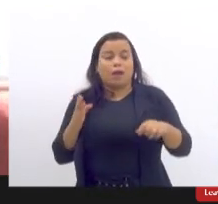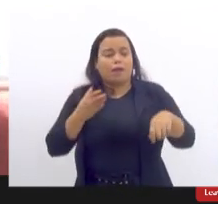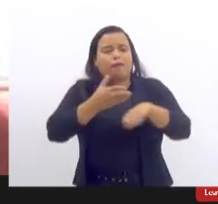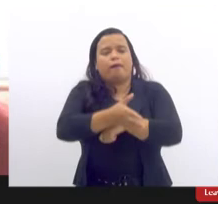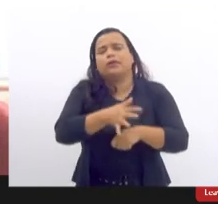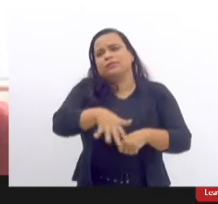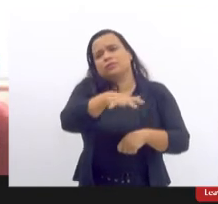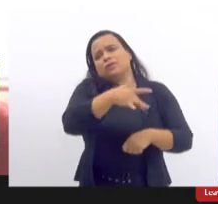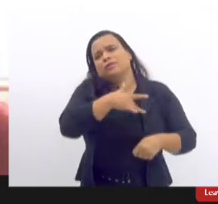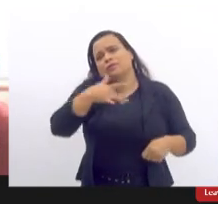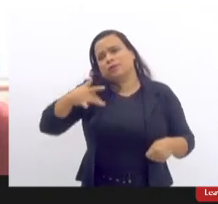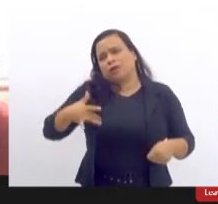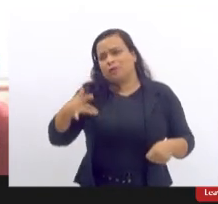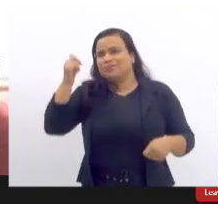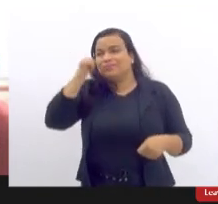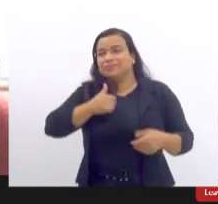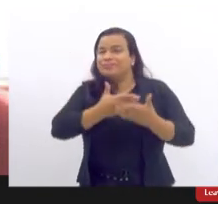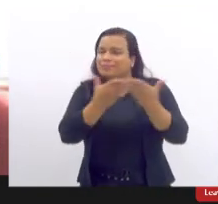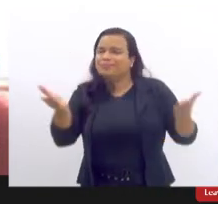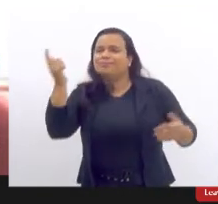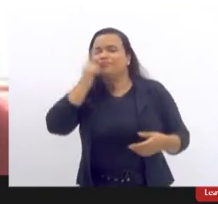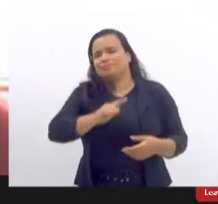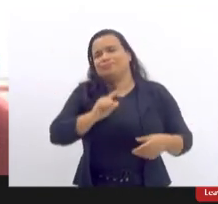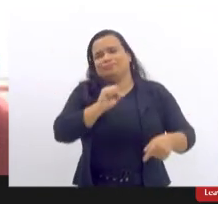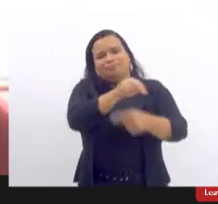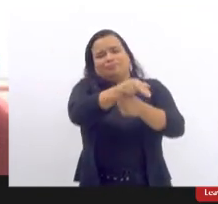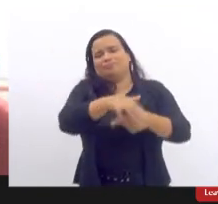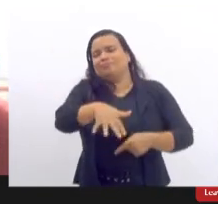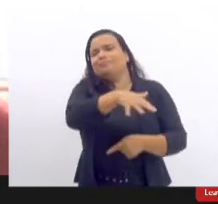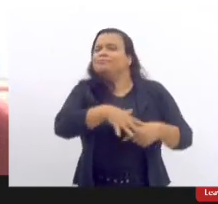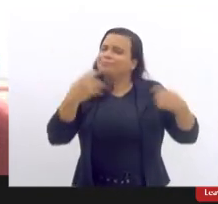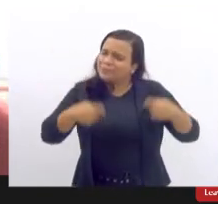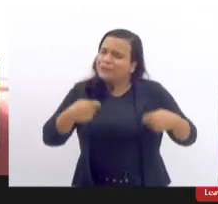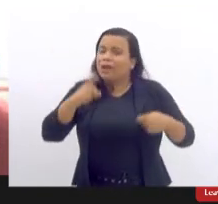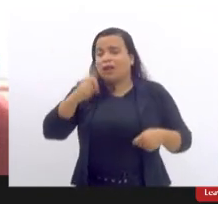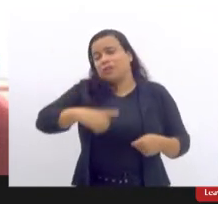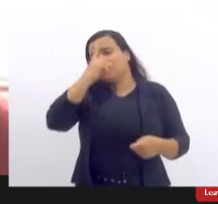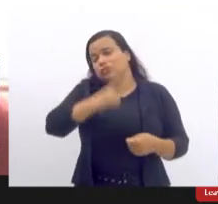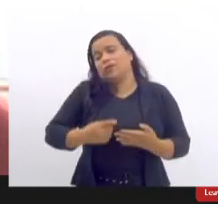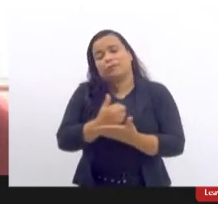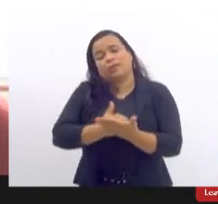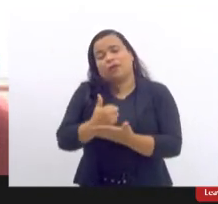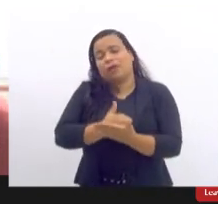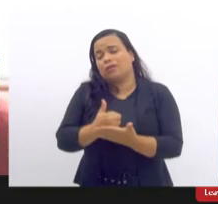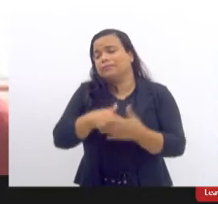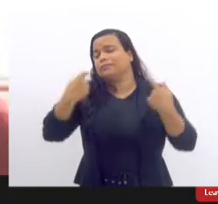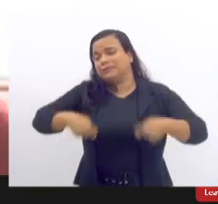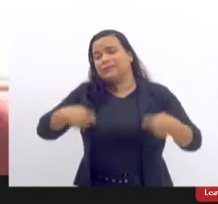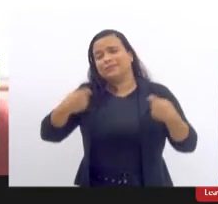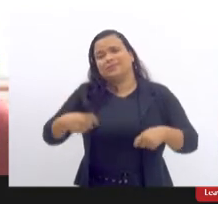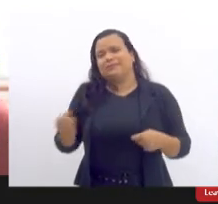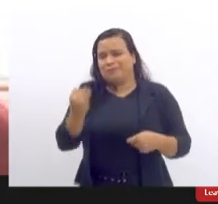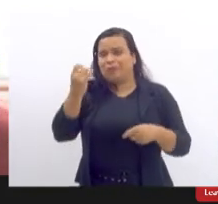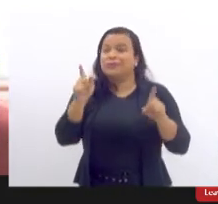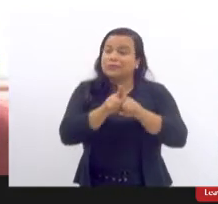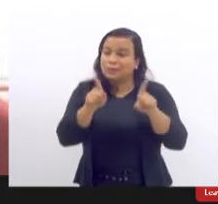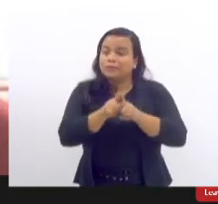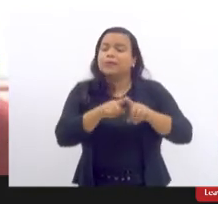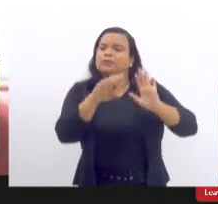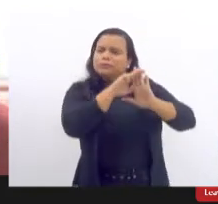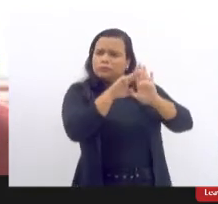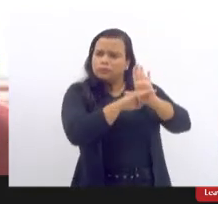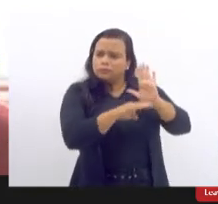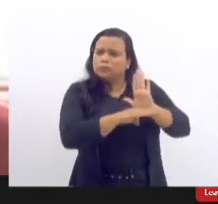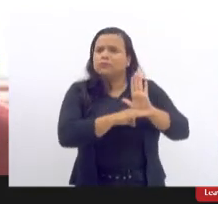né acesso das mulheres à saúde e é um dos direitos básicos né inclusive está previsto na